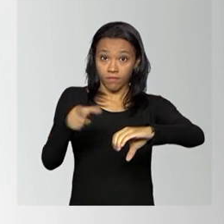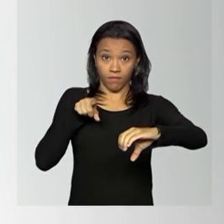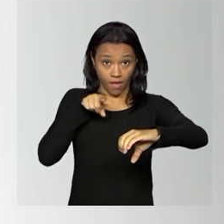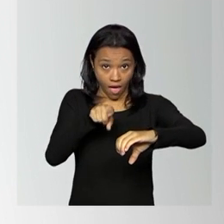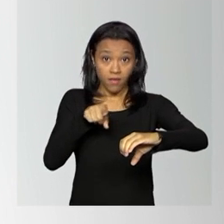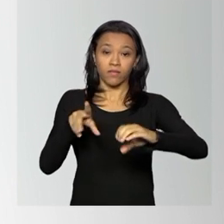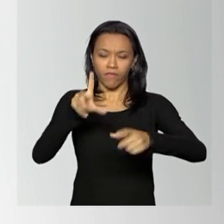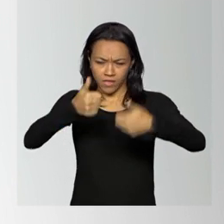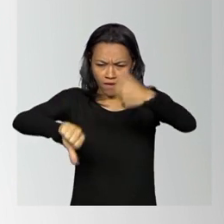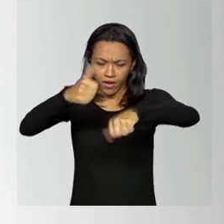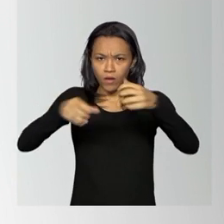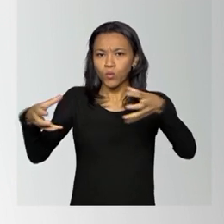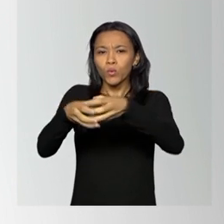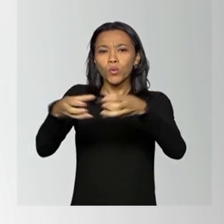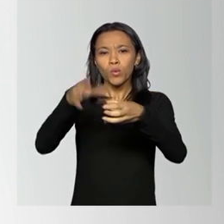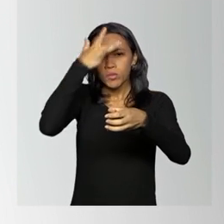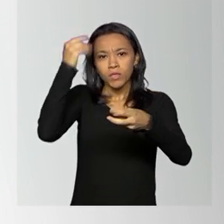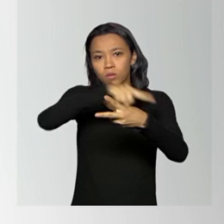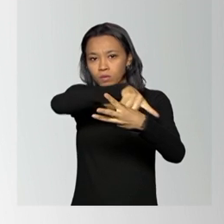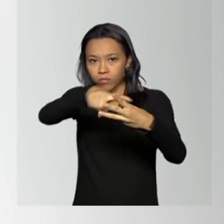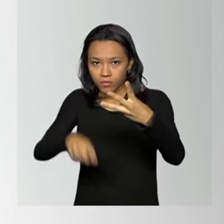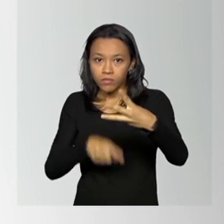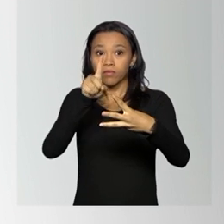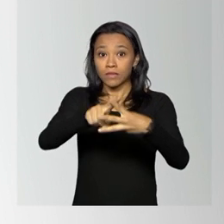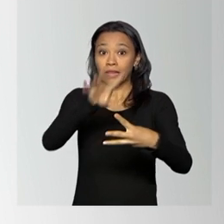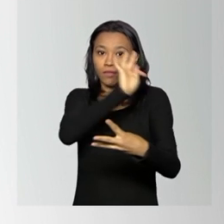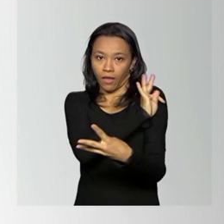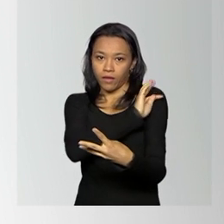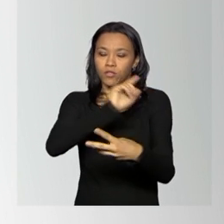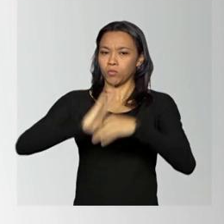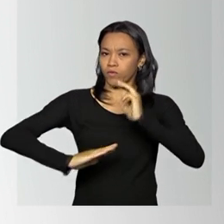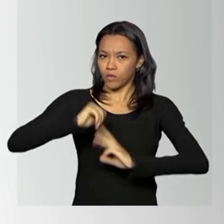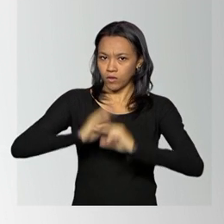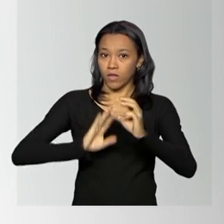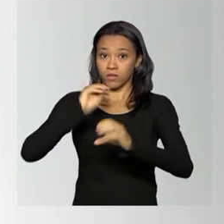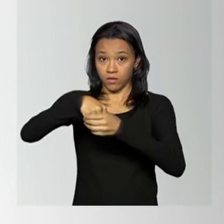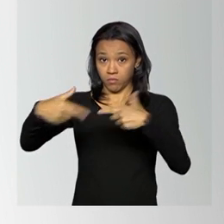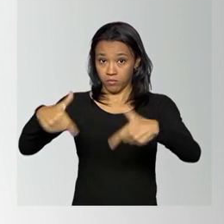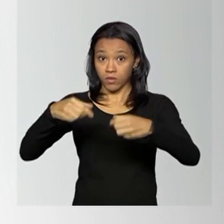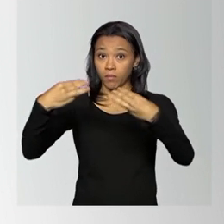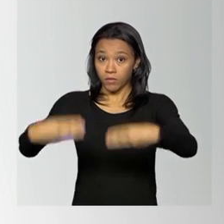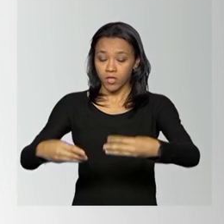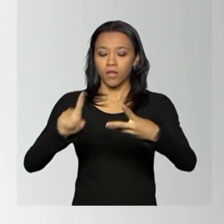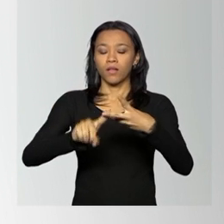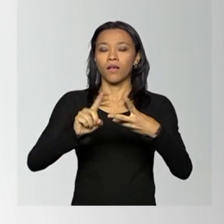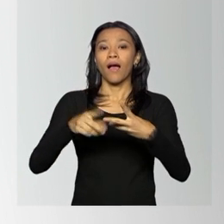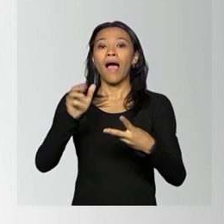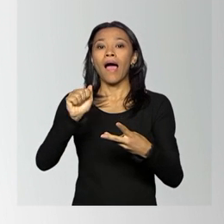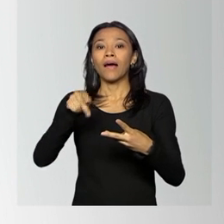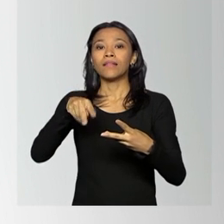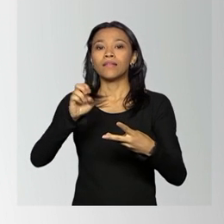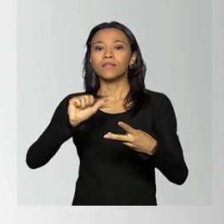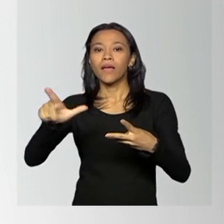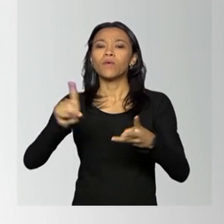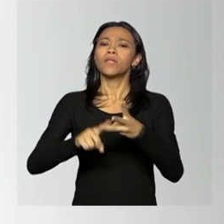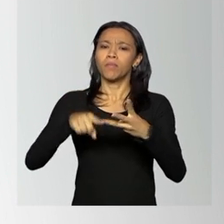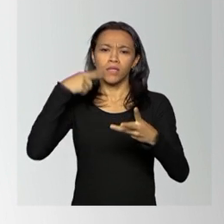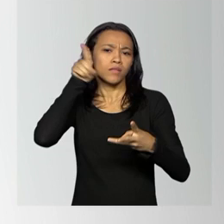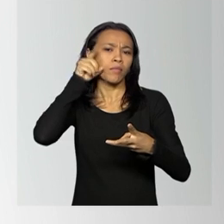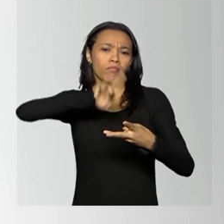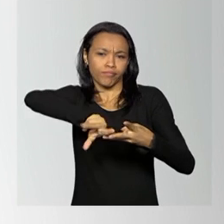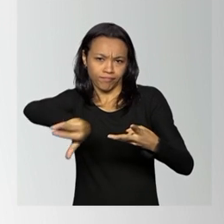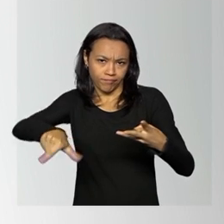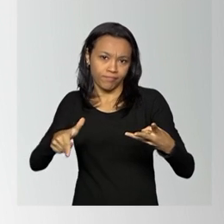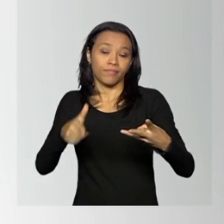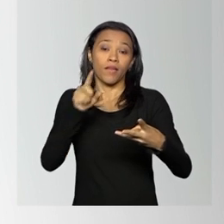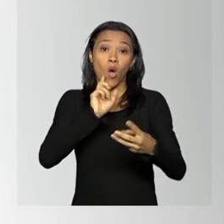Elas serão avaliadas por um grupo de trabalho que envolve técnicos do Ministério, da Anatel e parlamentares. A intenção é